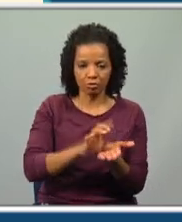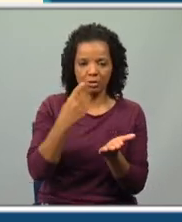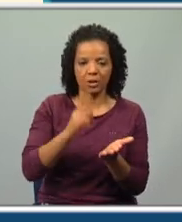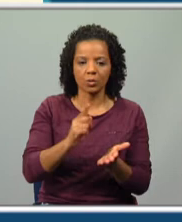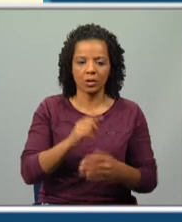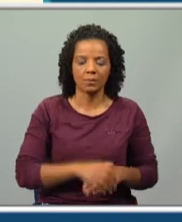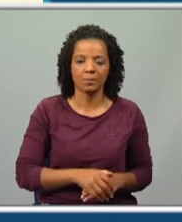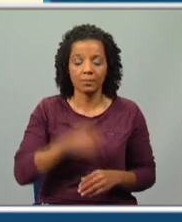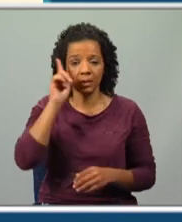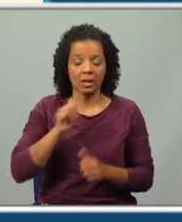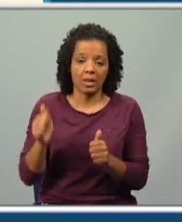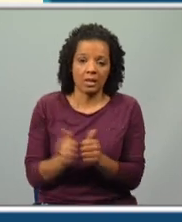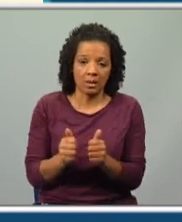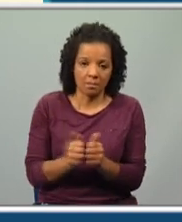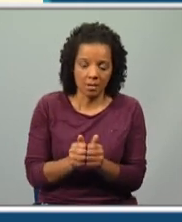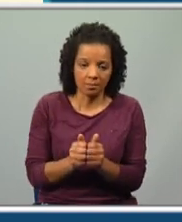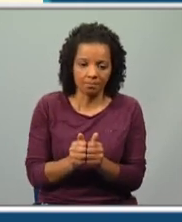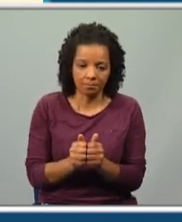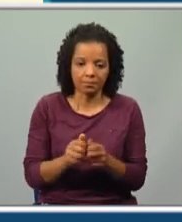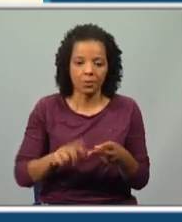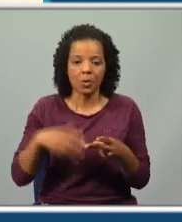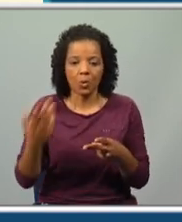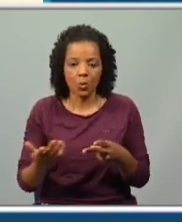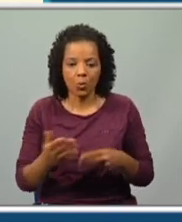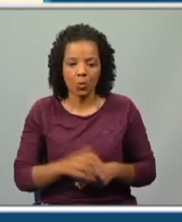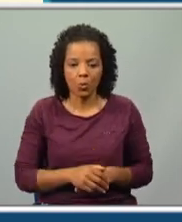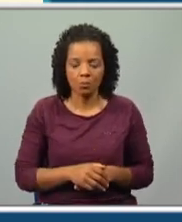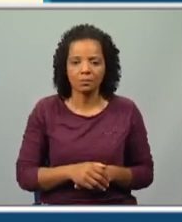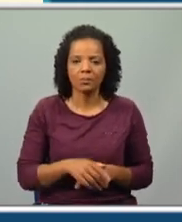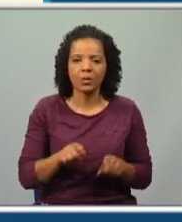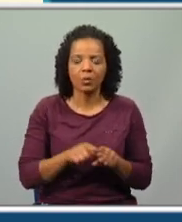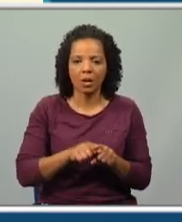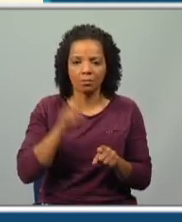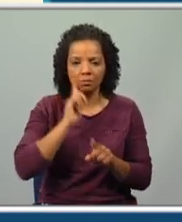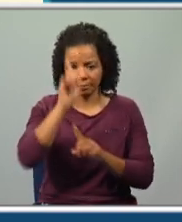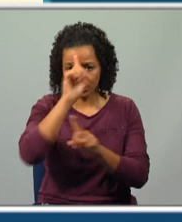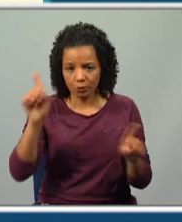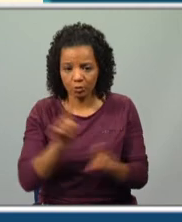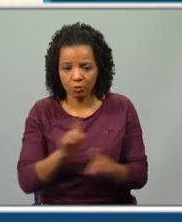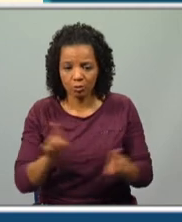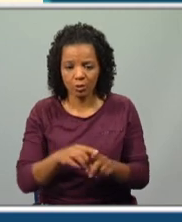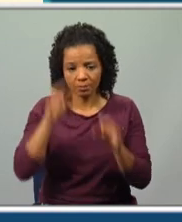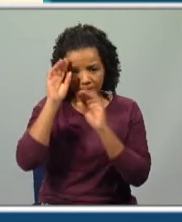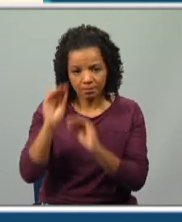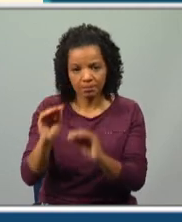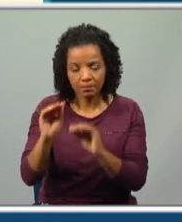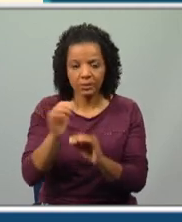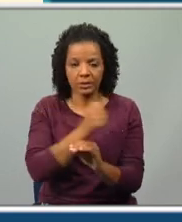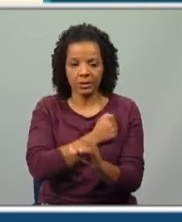como isto. É uma dama de companhia, ou é uma preceptora, isto é, uma professora encarregada da educação